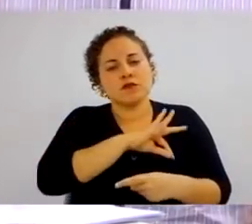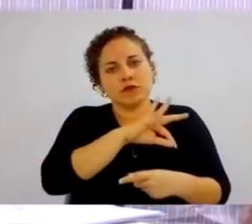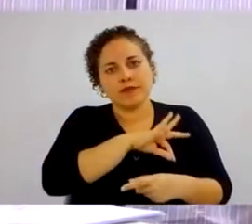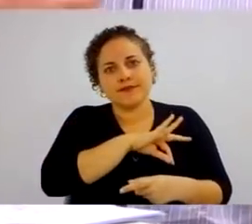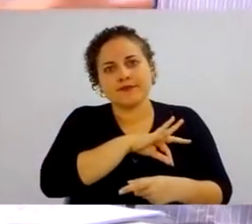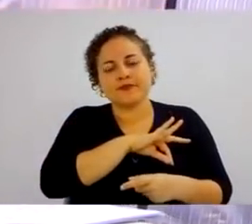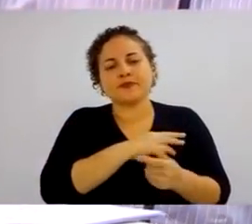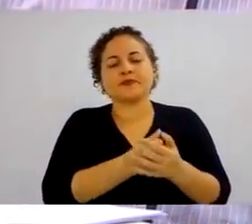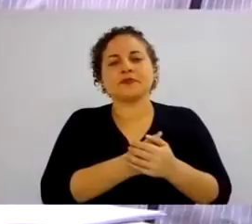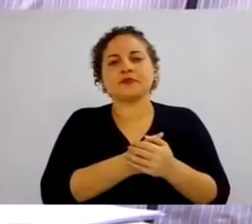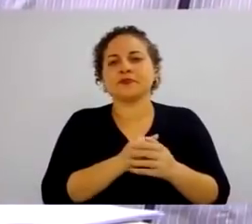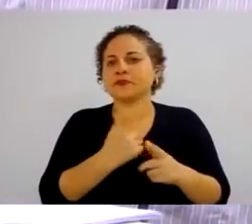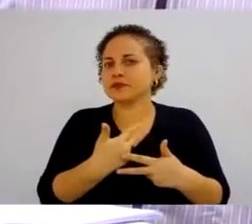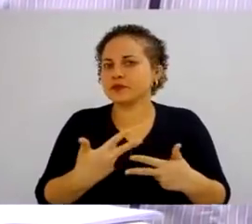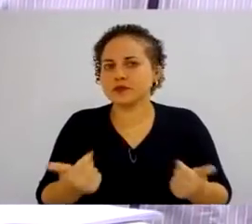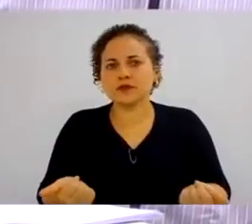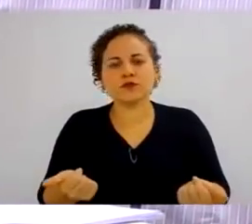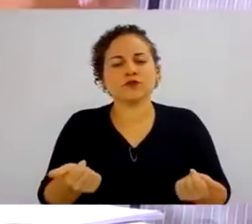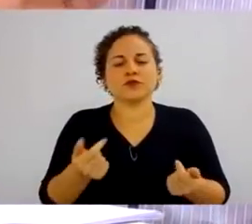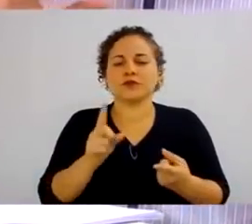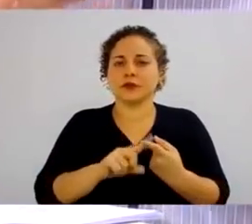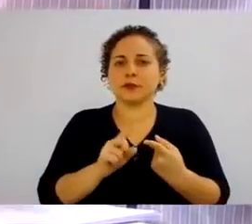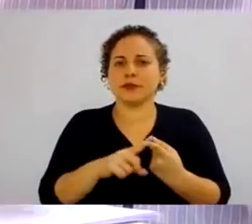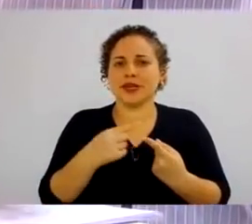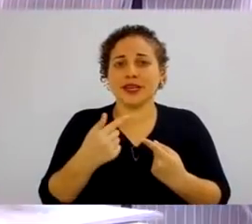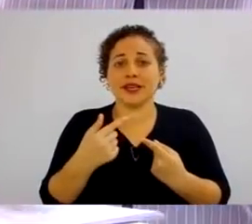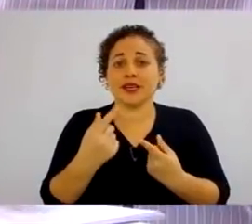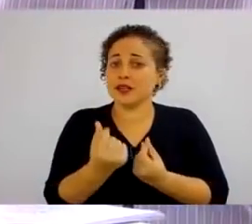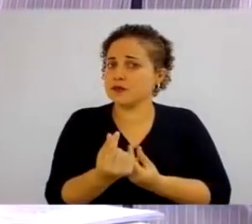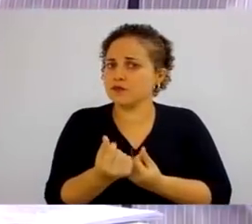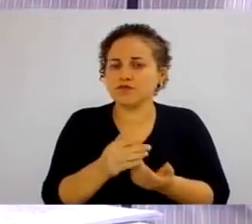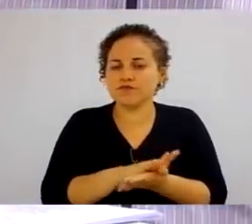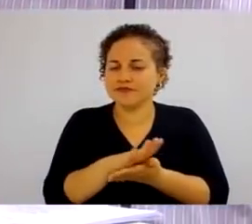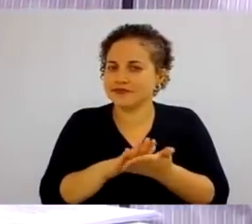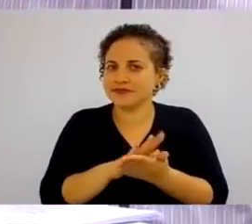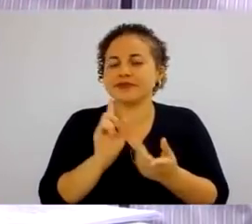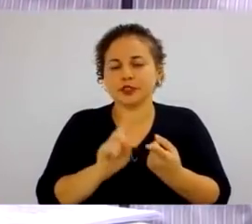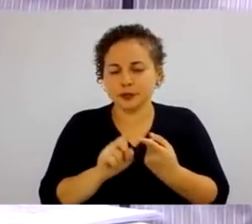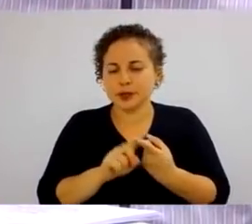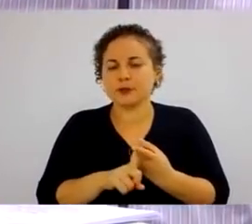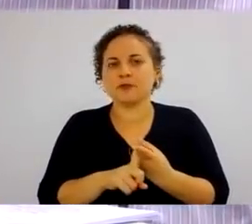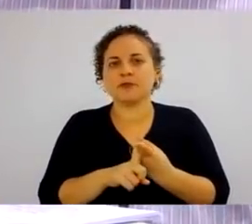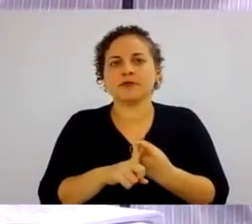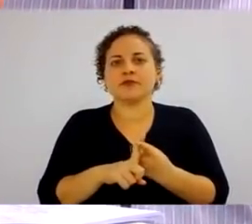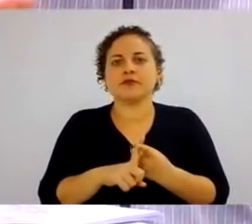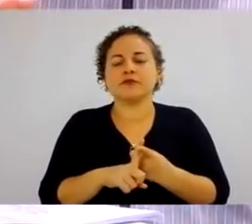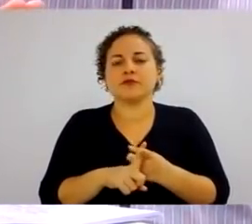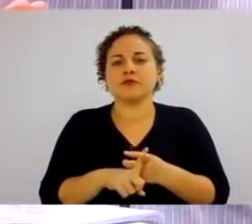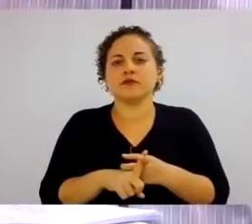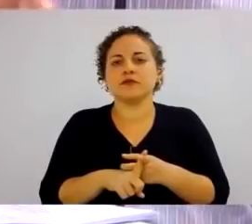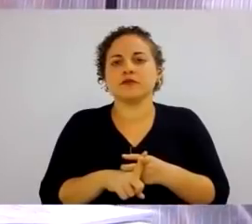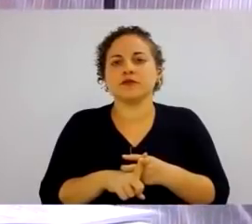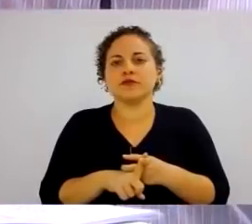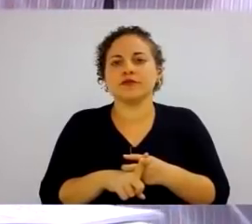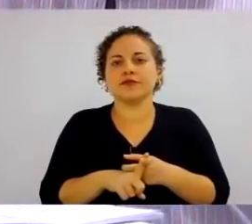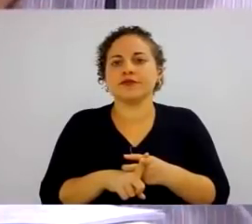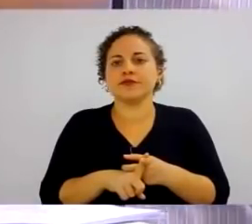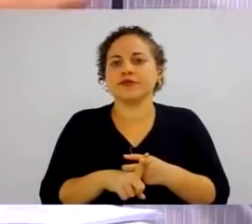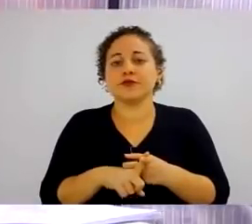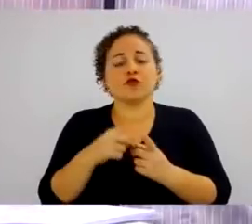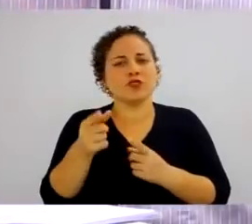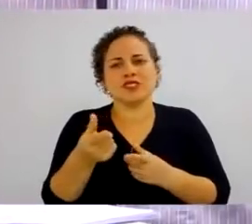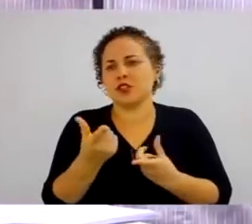E as recompensas não financeiras. Elas não englobam dinheiro, gente. Não. Você não